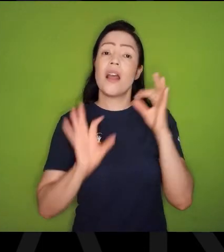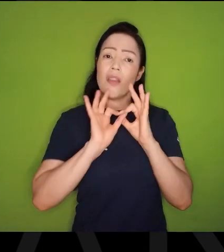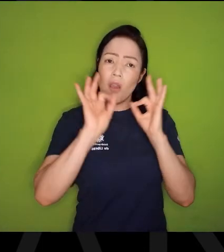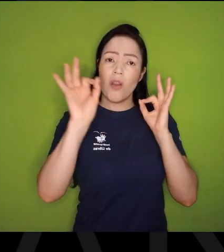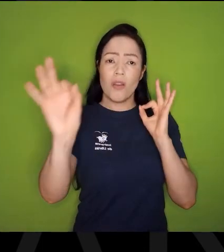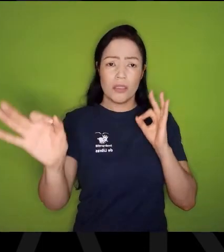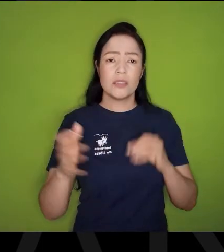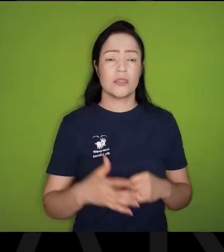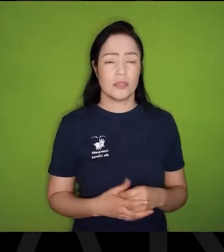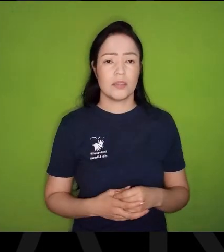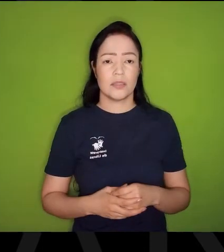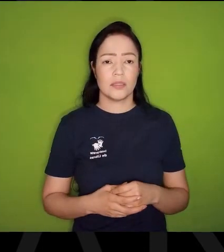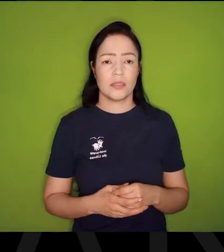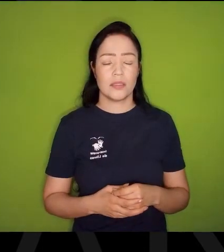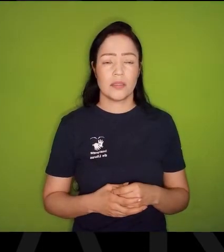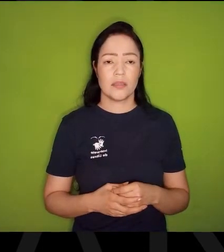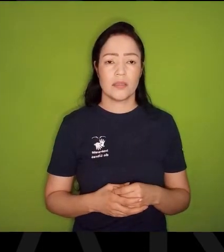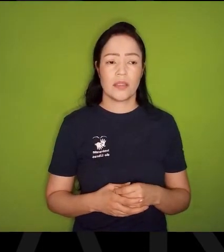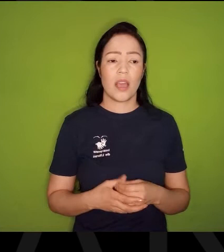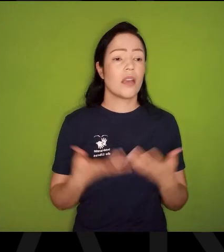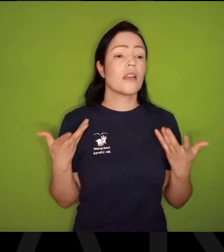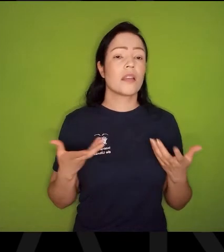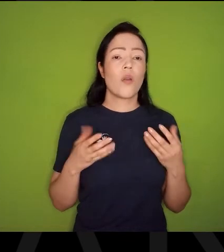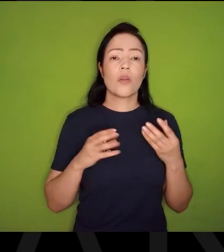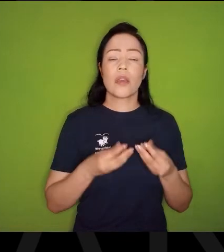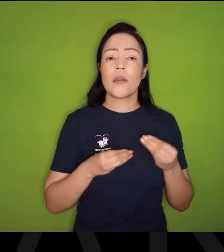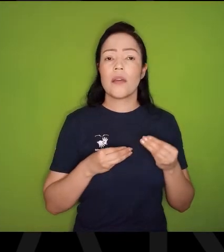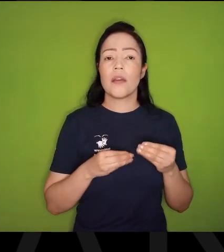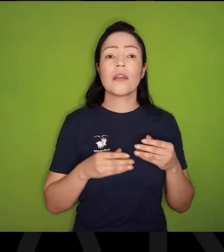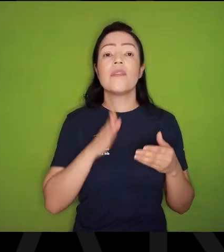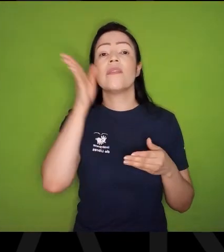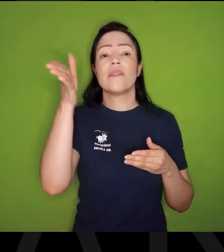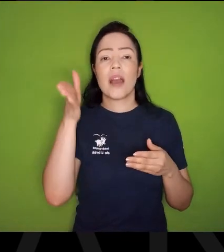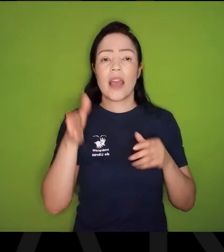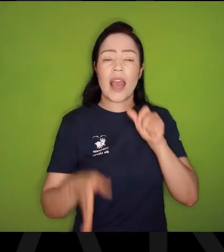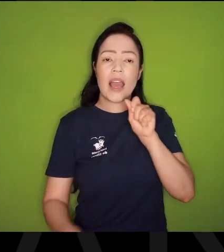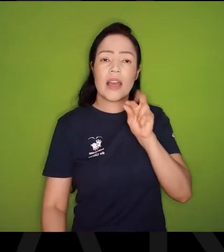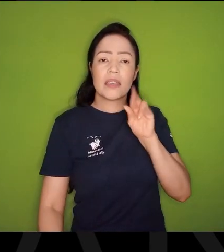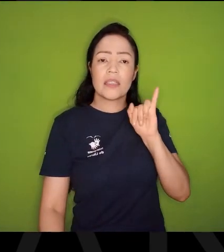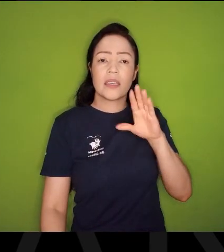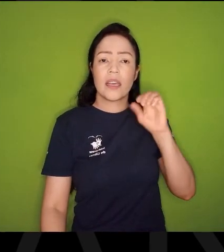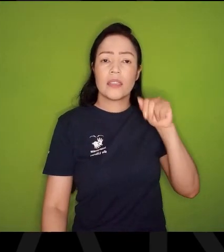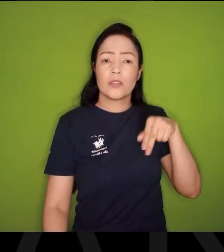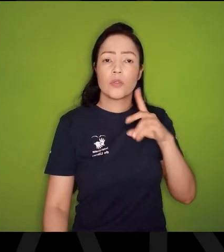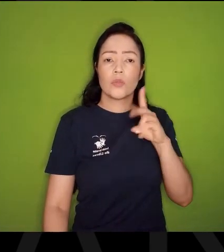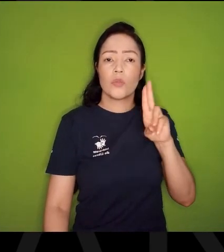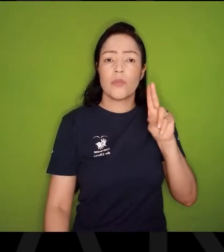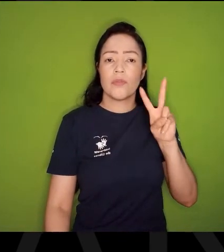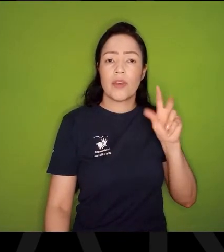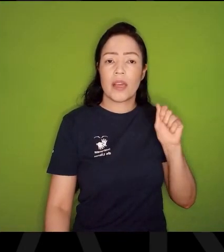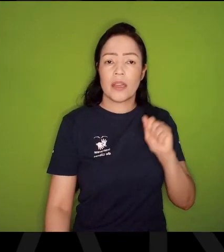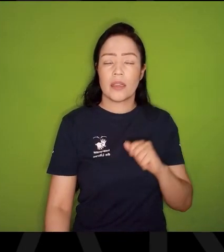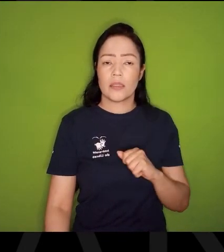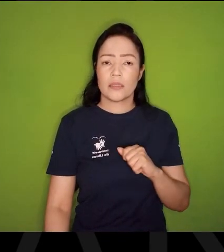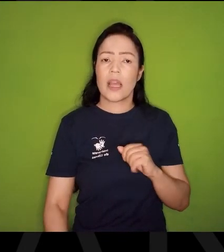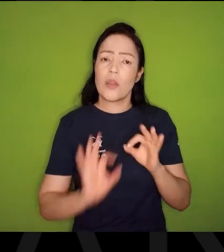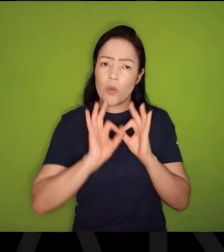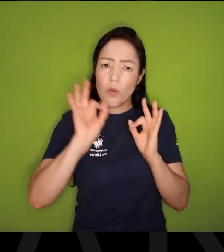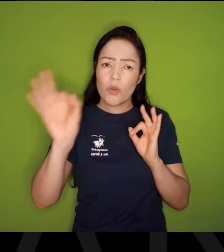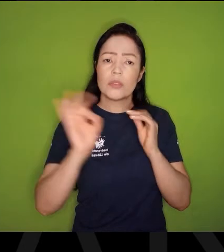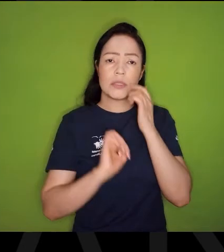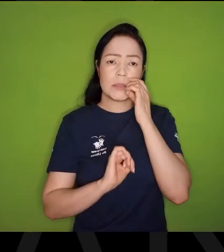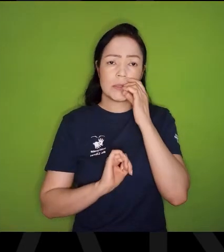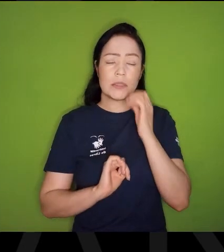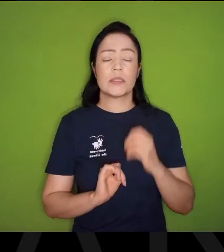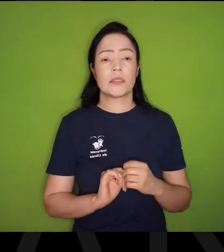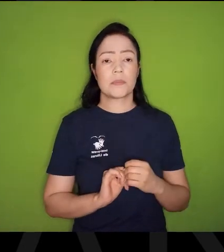longe, Para ir ao jardim, Do Jardim Aricanduva, É longe do Jardim Aricanduva, Então, quando a gente sentir que